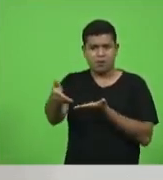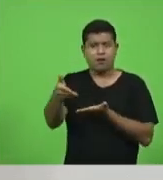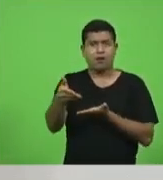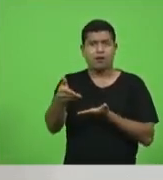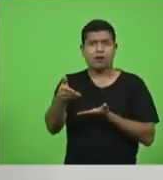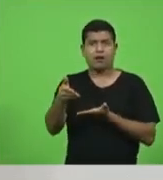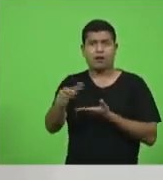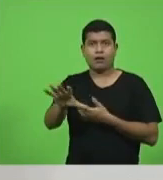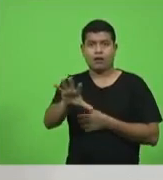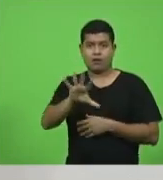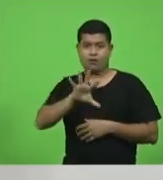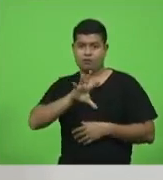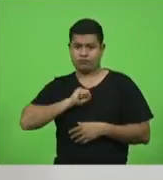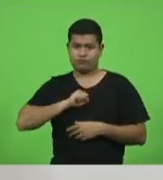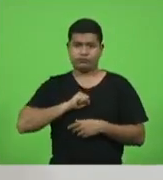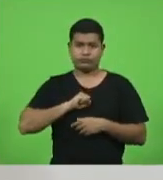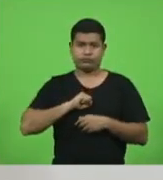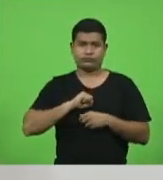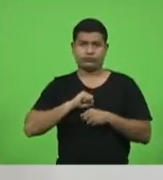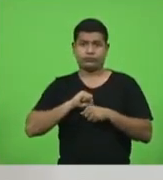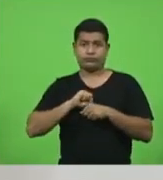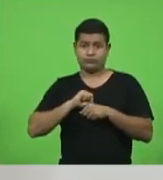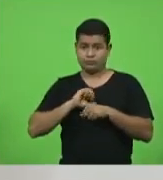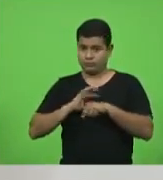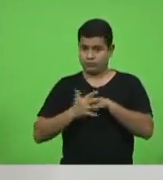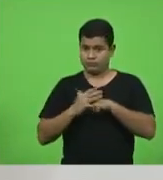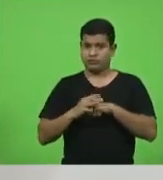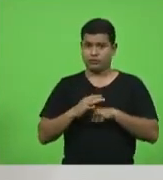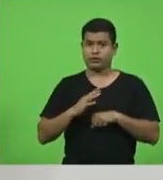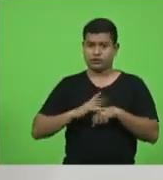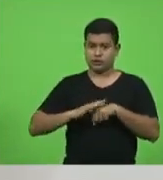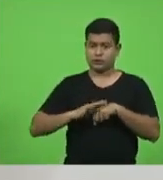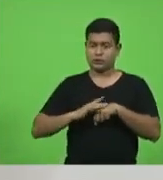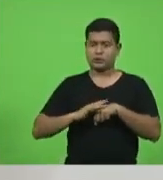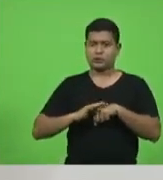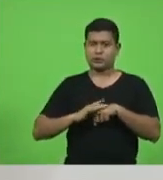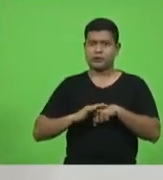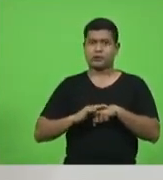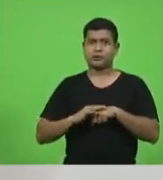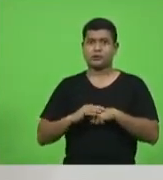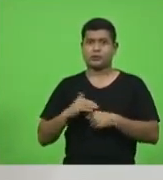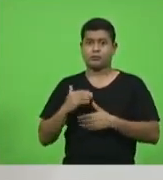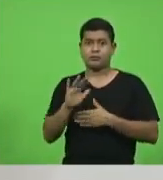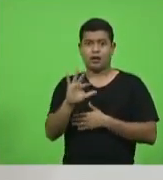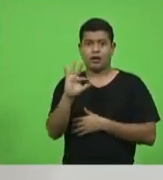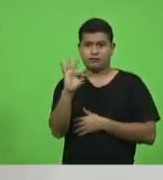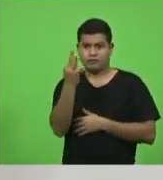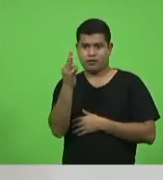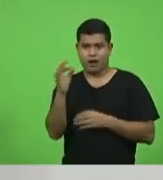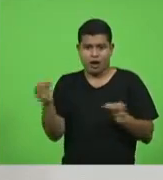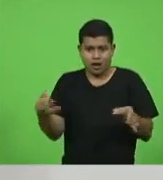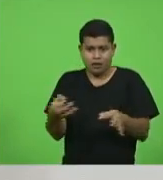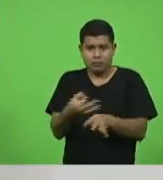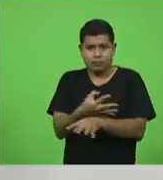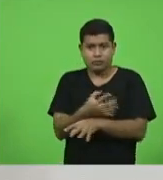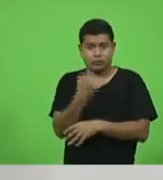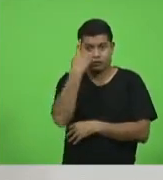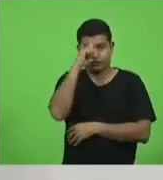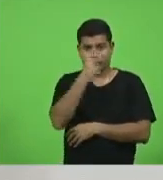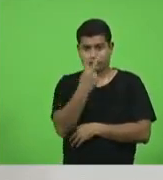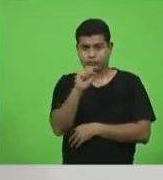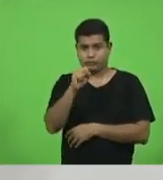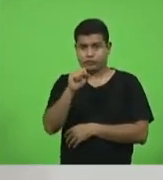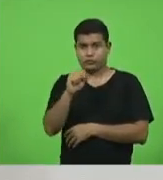contágios ativos do coronavírus 15 mil encerramos o mês de fevereiro no último dia 28 com